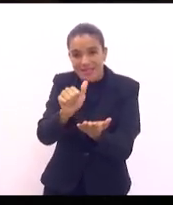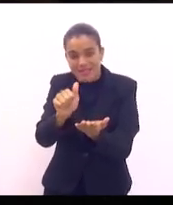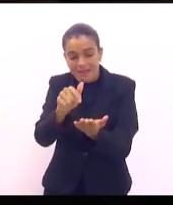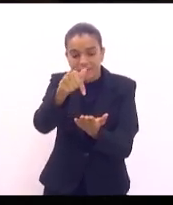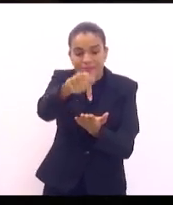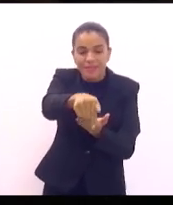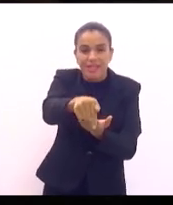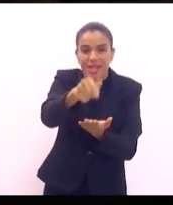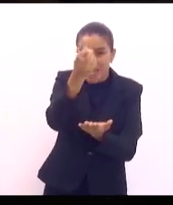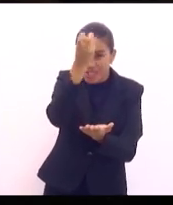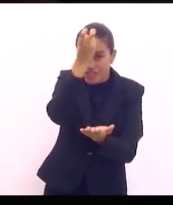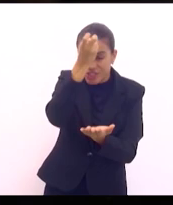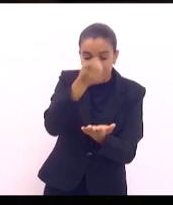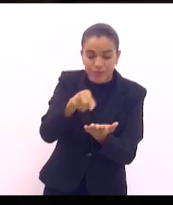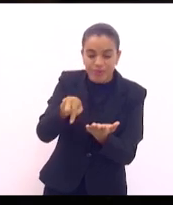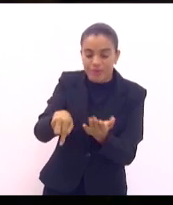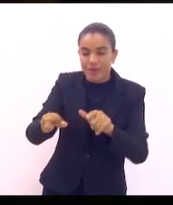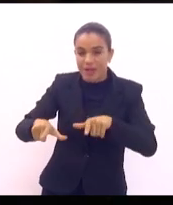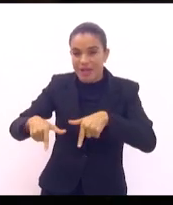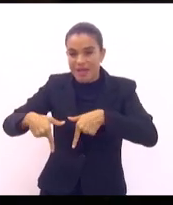mar, outro lado é Israel.